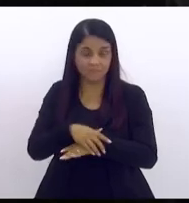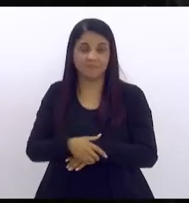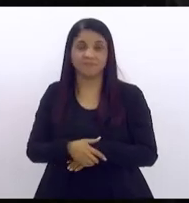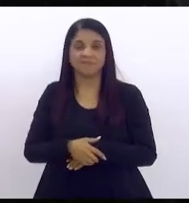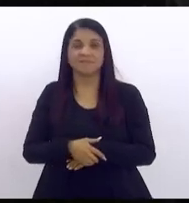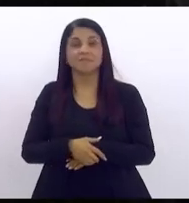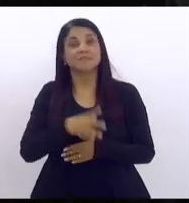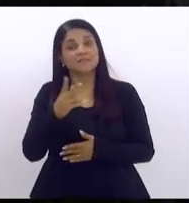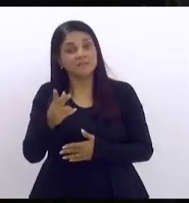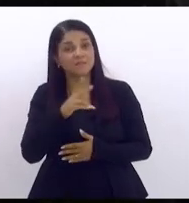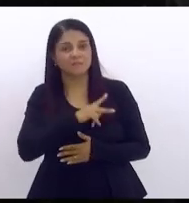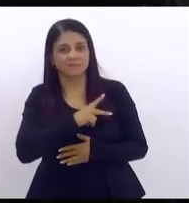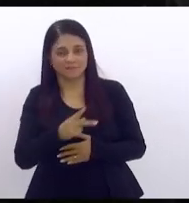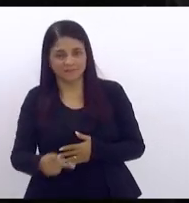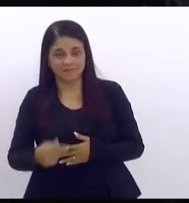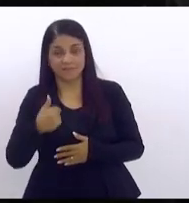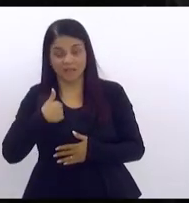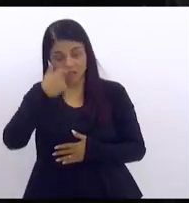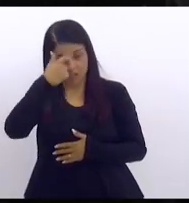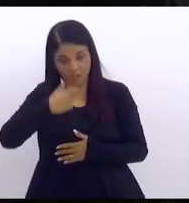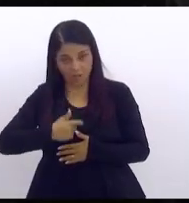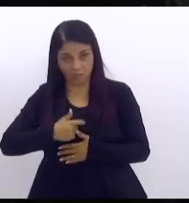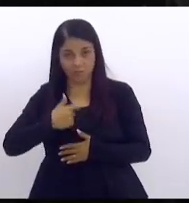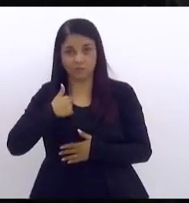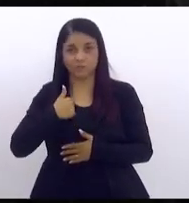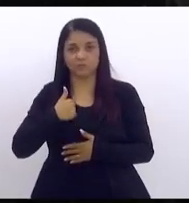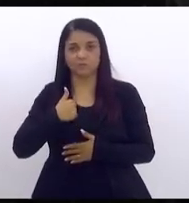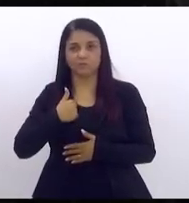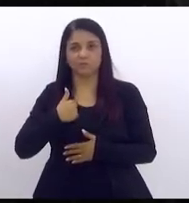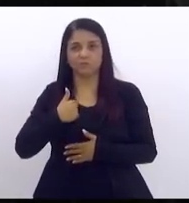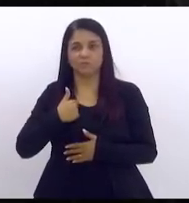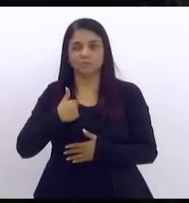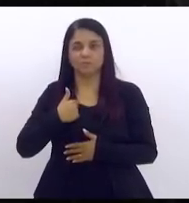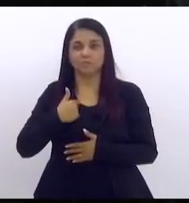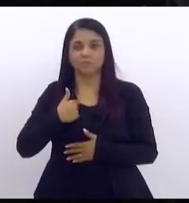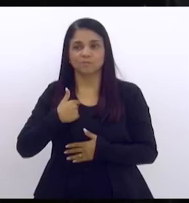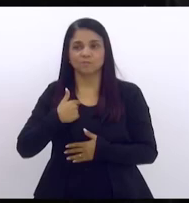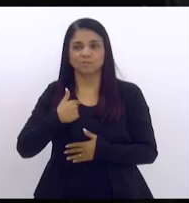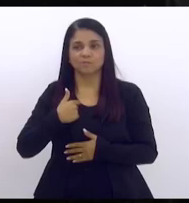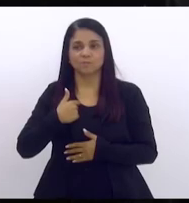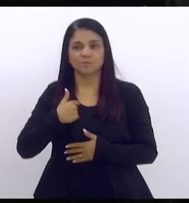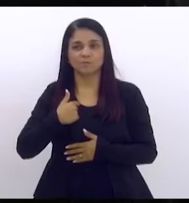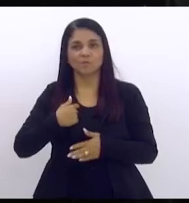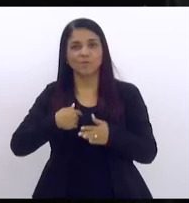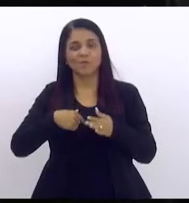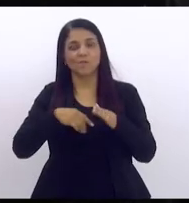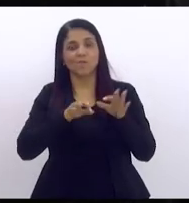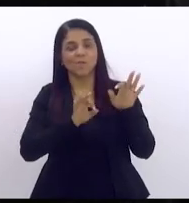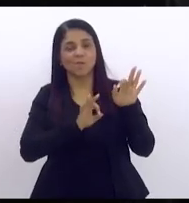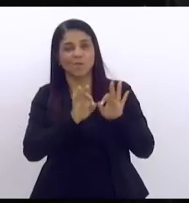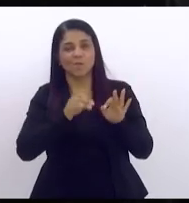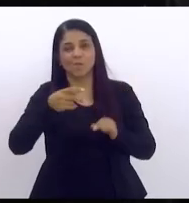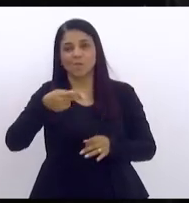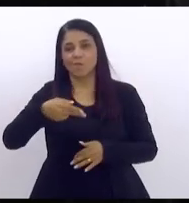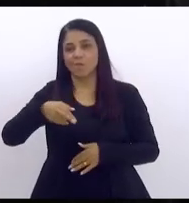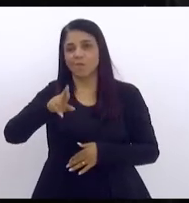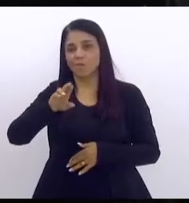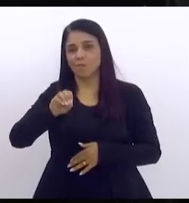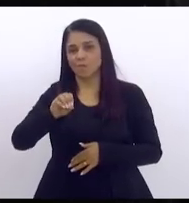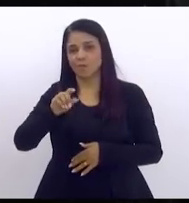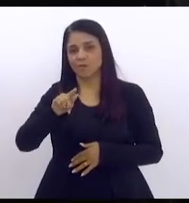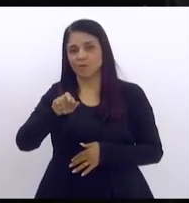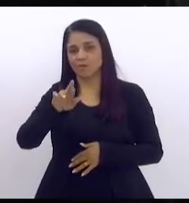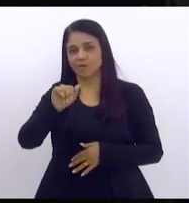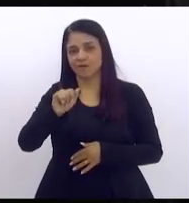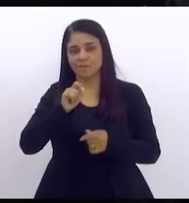eu me considero como fosse um programa que existiu muito importante deputado Ratinho que